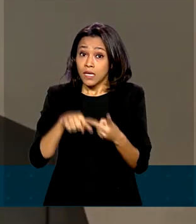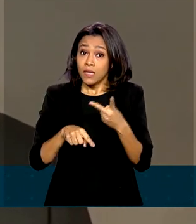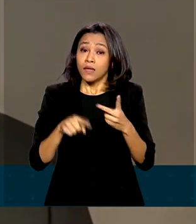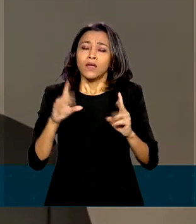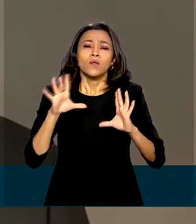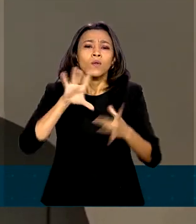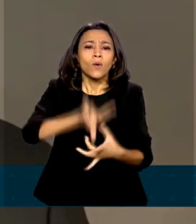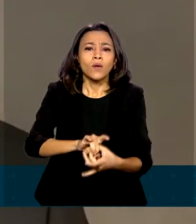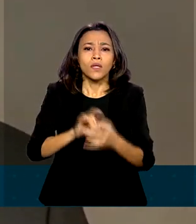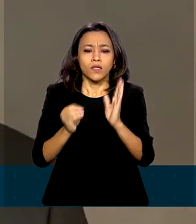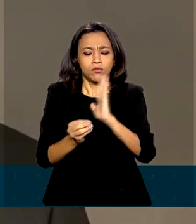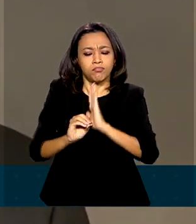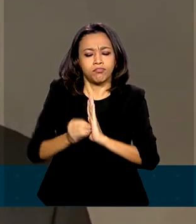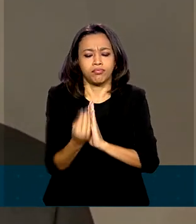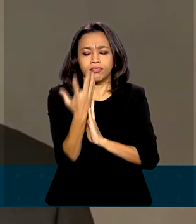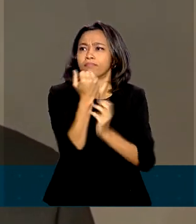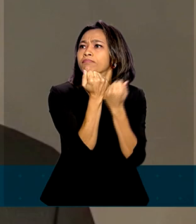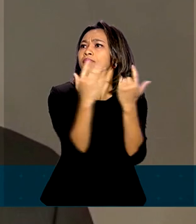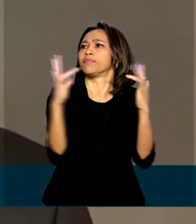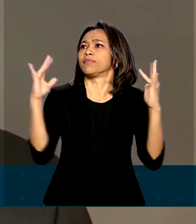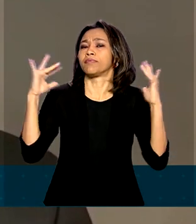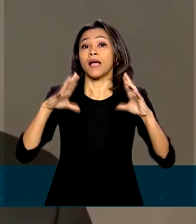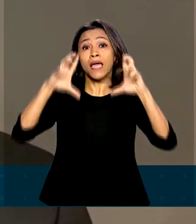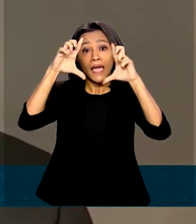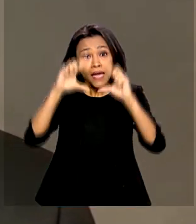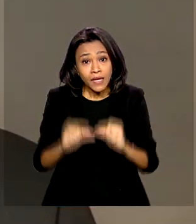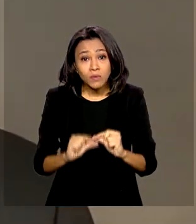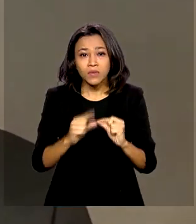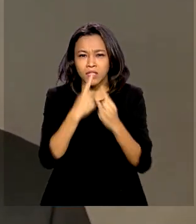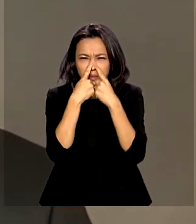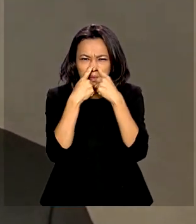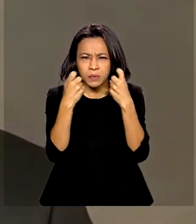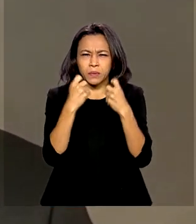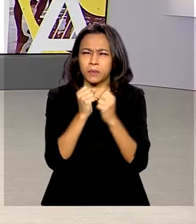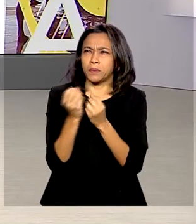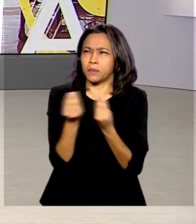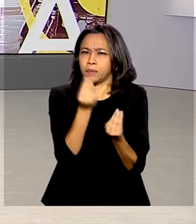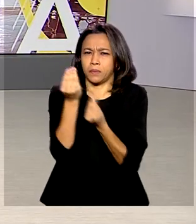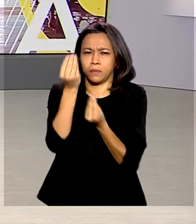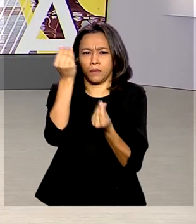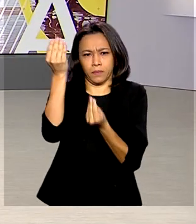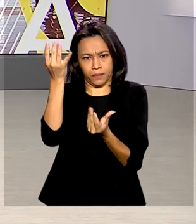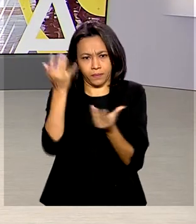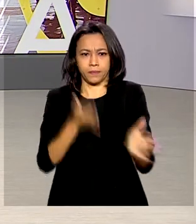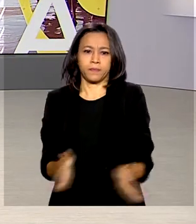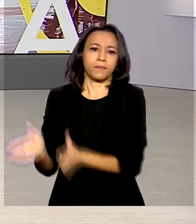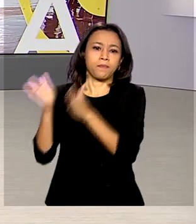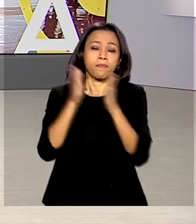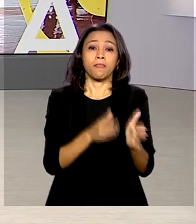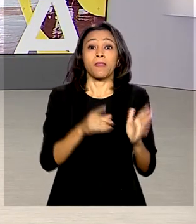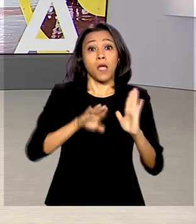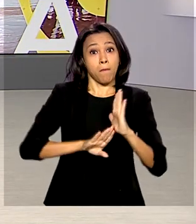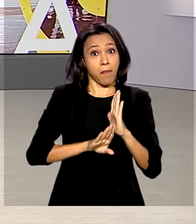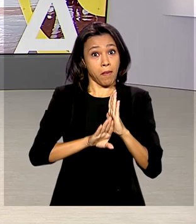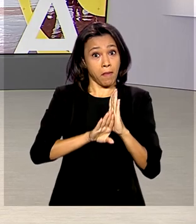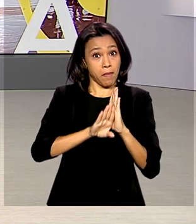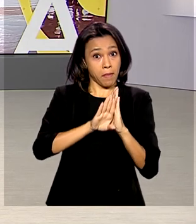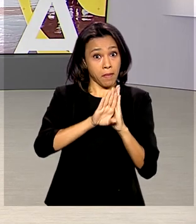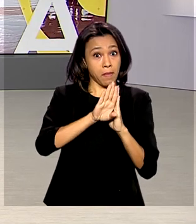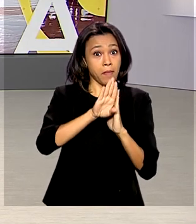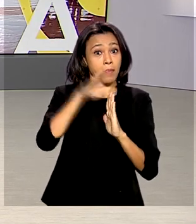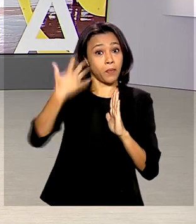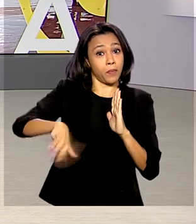extremamente importante a redução de gases de efeito estufa. A balança comercial brasileira registrou